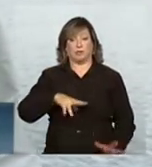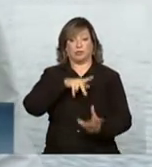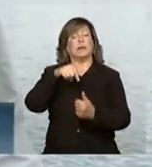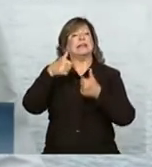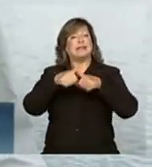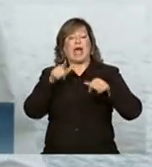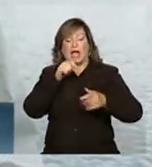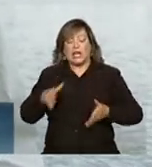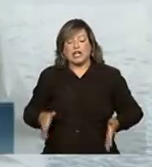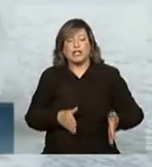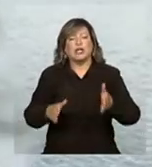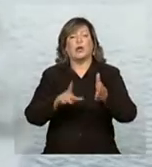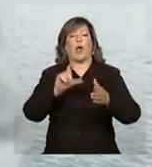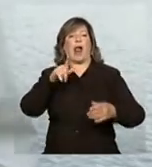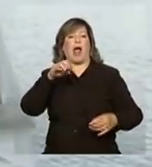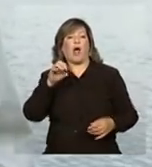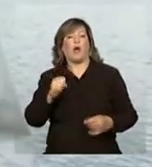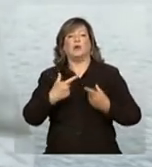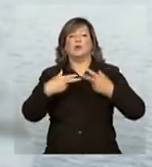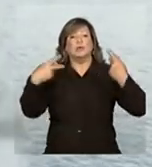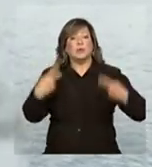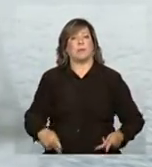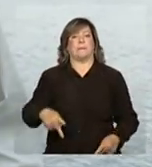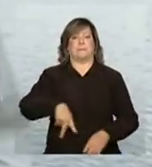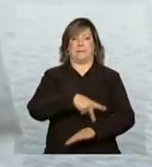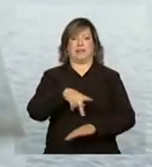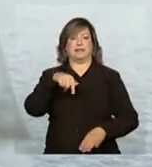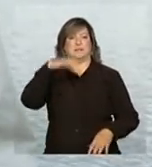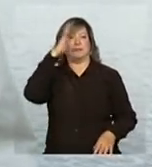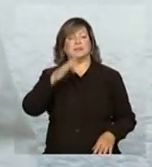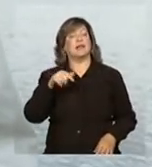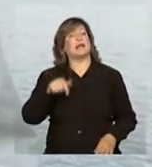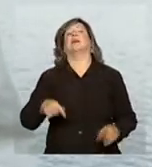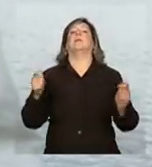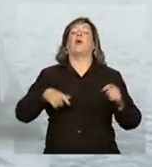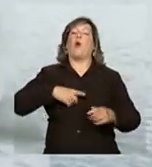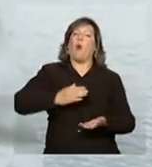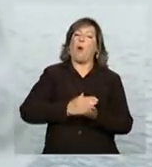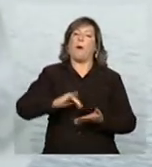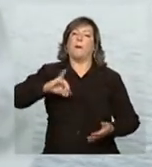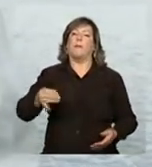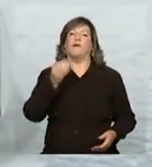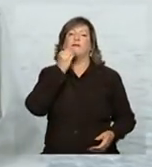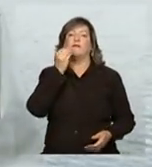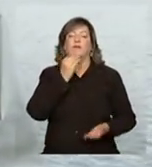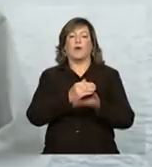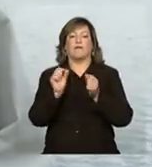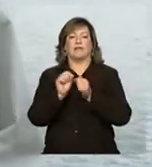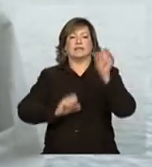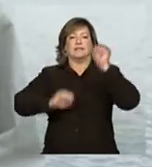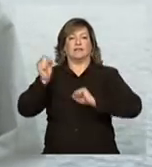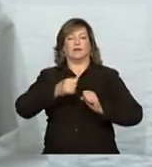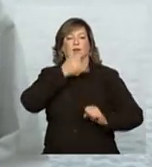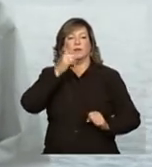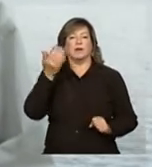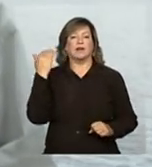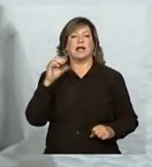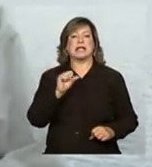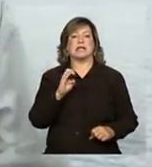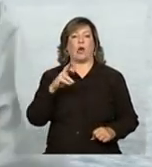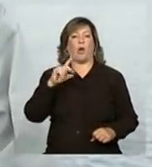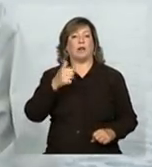nos rios, riachos, lagos e lagoas do país. Esse potencial começou a ser aproveitado para produzir energia ainda no século